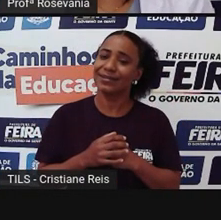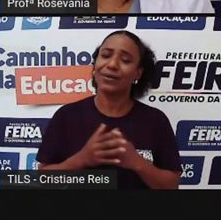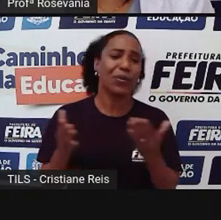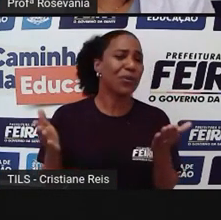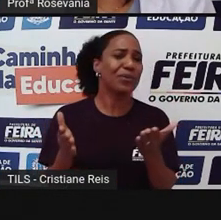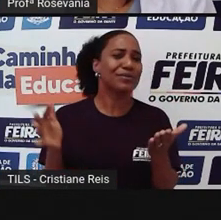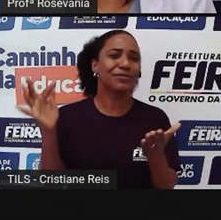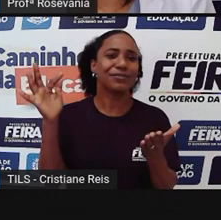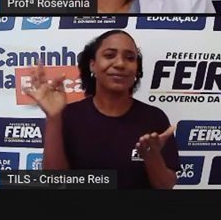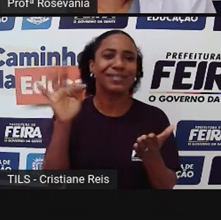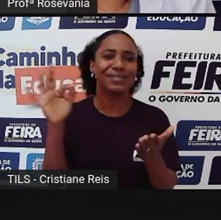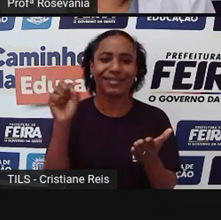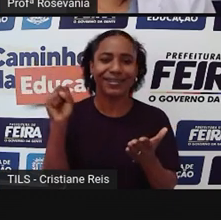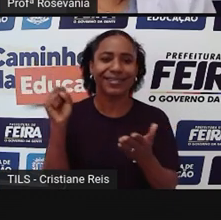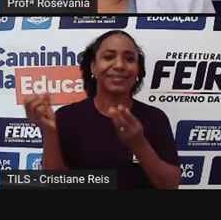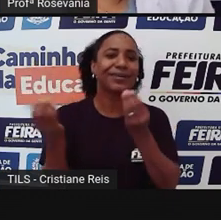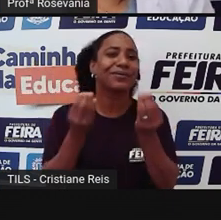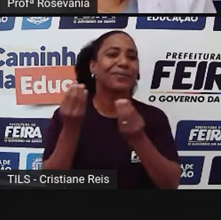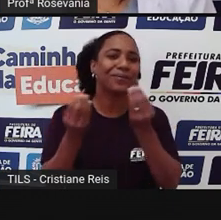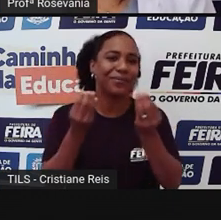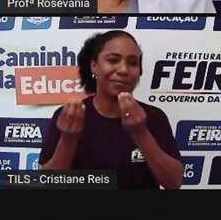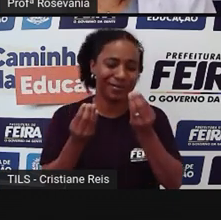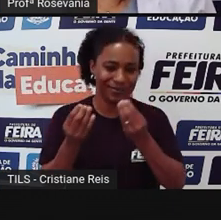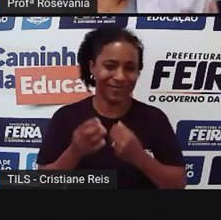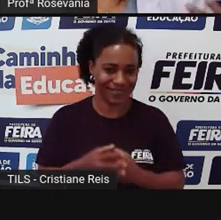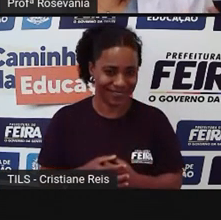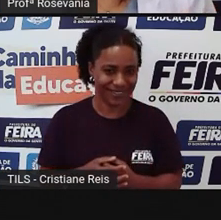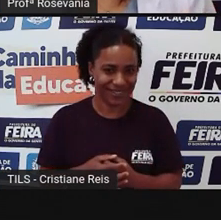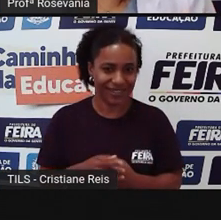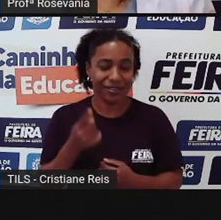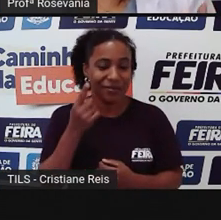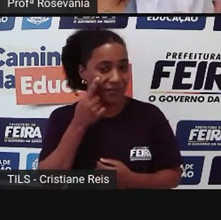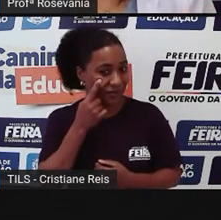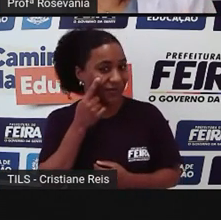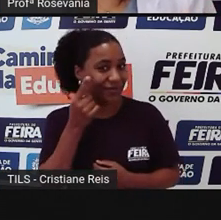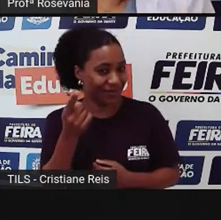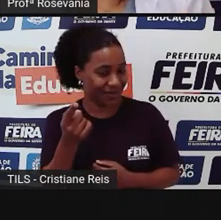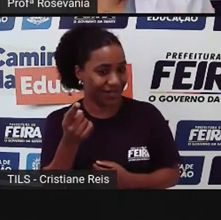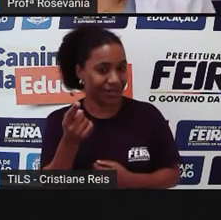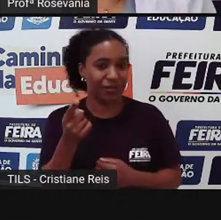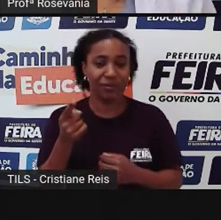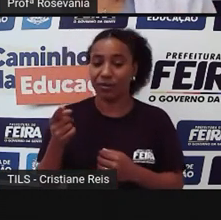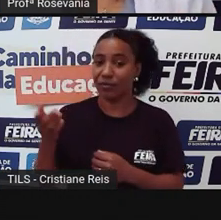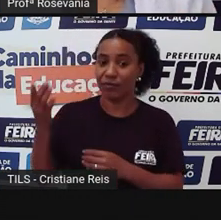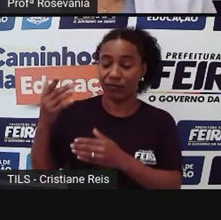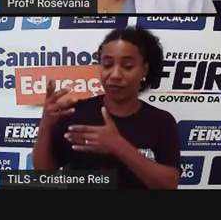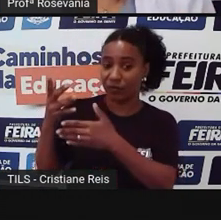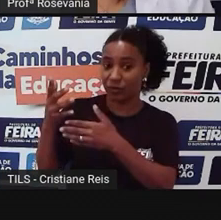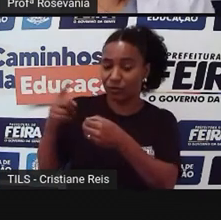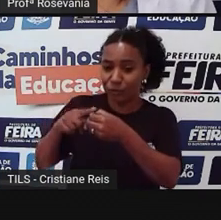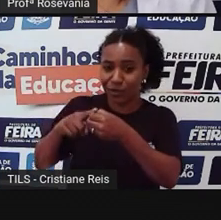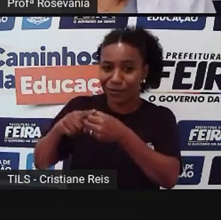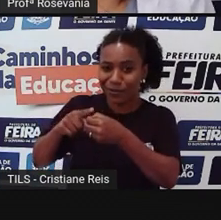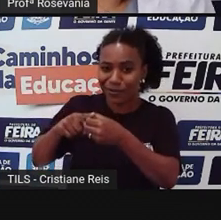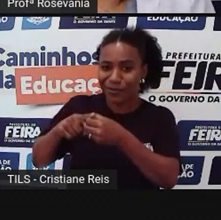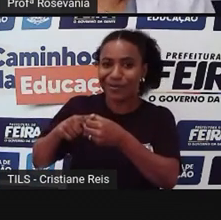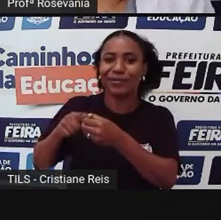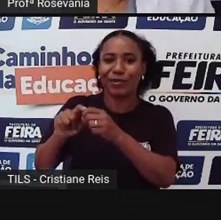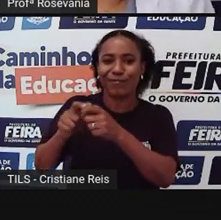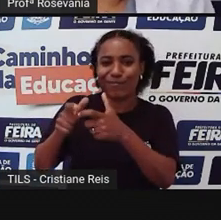hoje, né, como é que é isso? A gente mostrou, né, toda aquela cidade lá em desenvolvimento. Antes a gente tinha